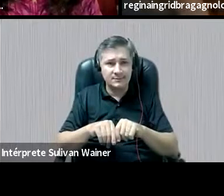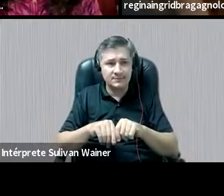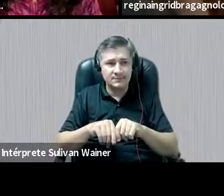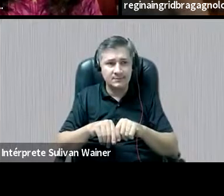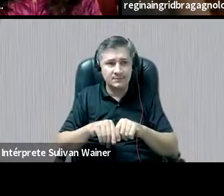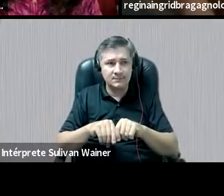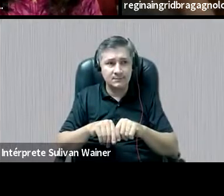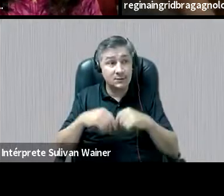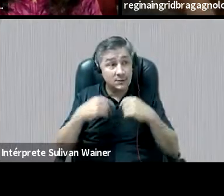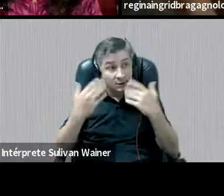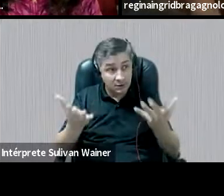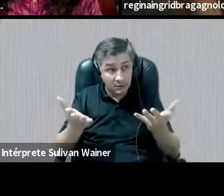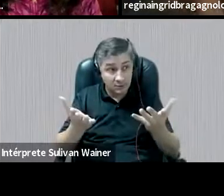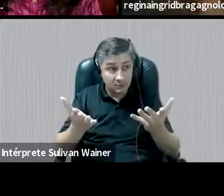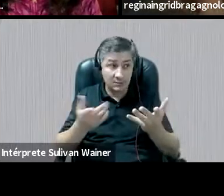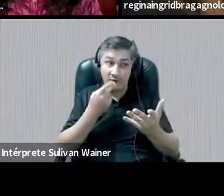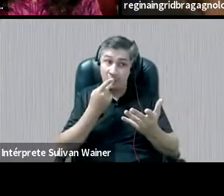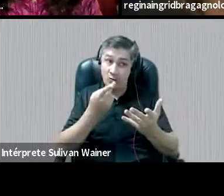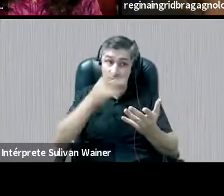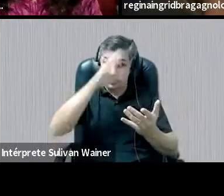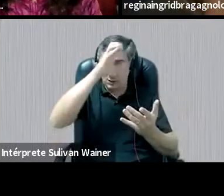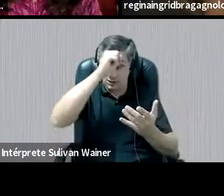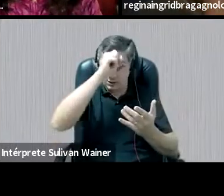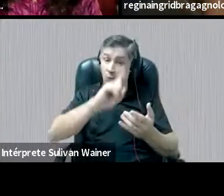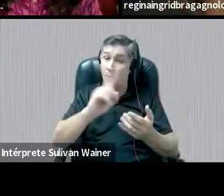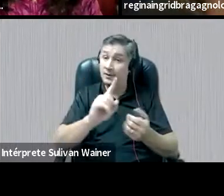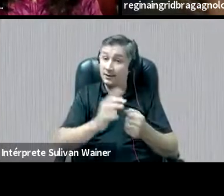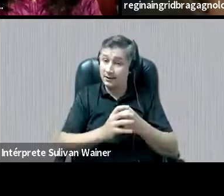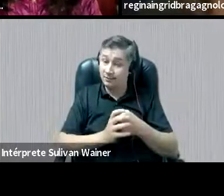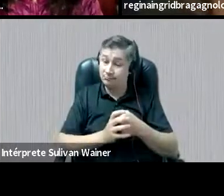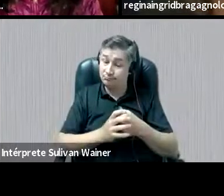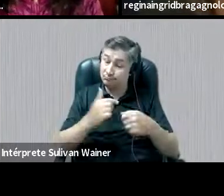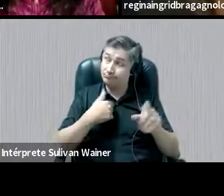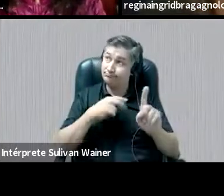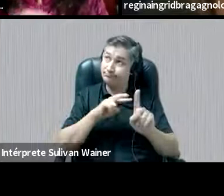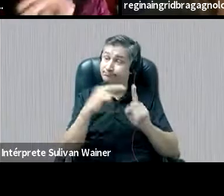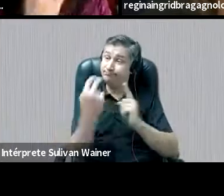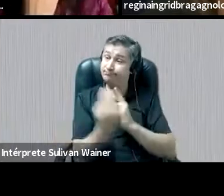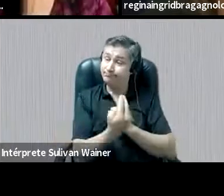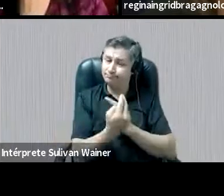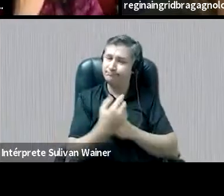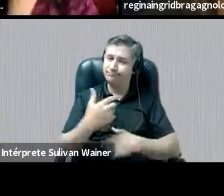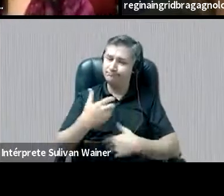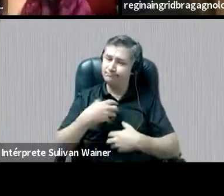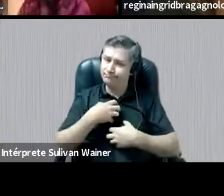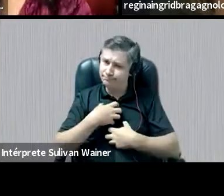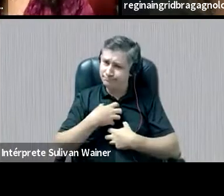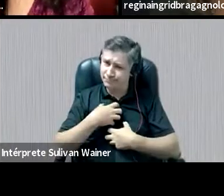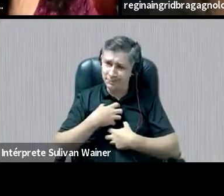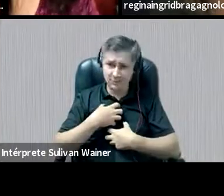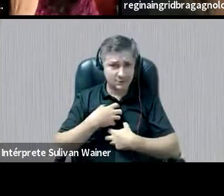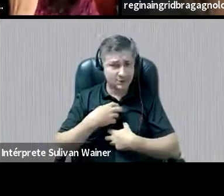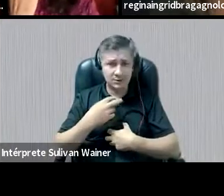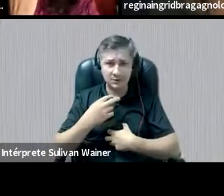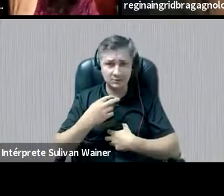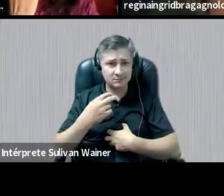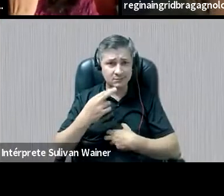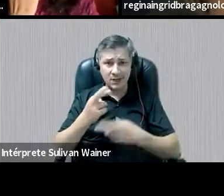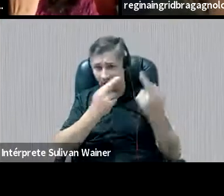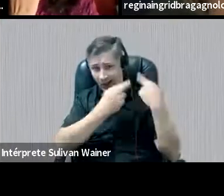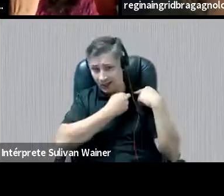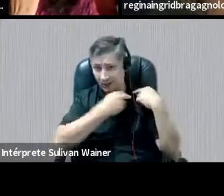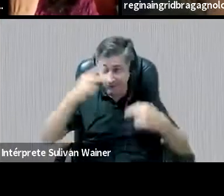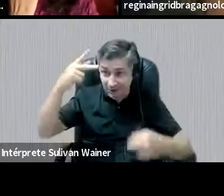e ele disse que não aprendeu, né? Mas eu, por outro lado, como pesquisadora, também entendo que não, não posso responsabilizar